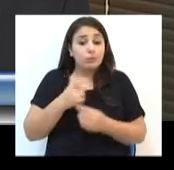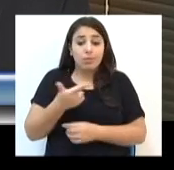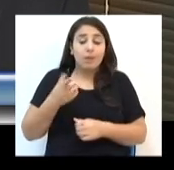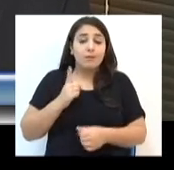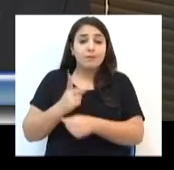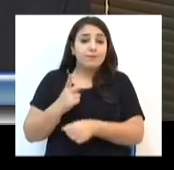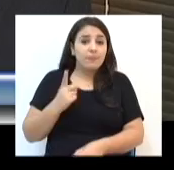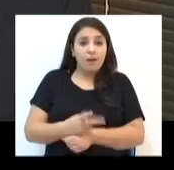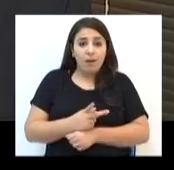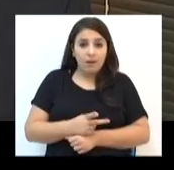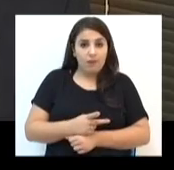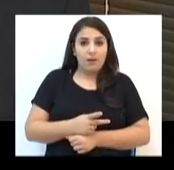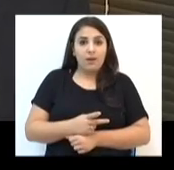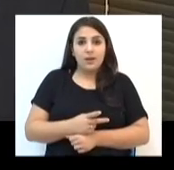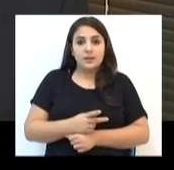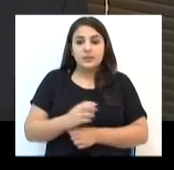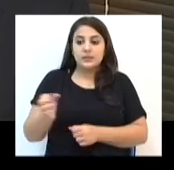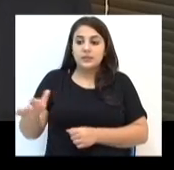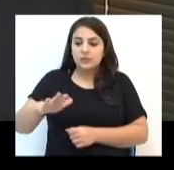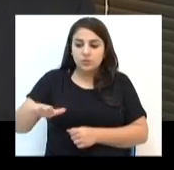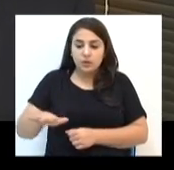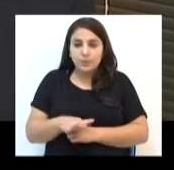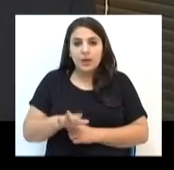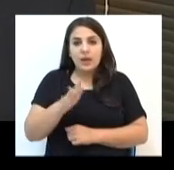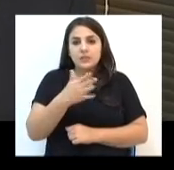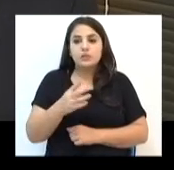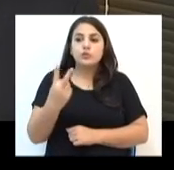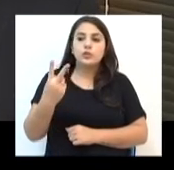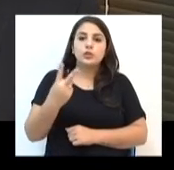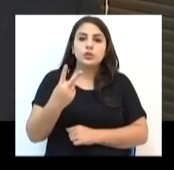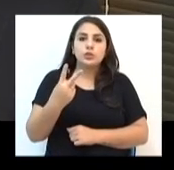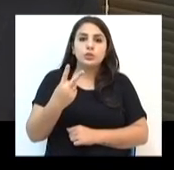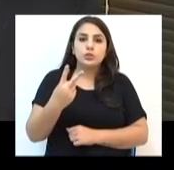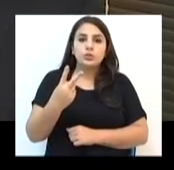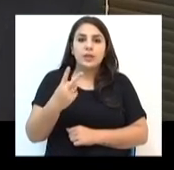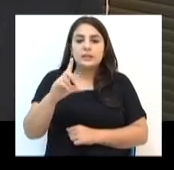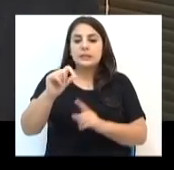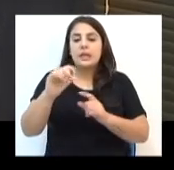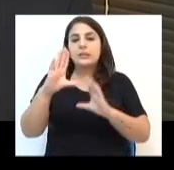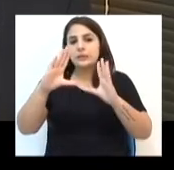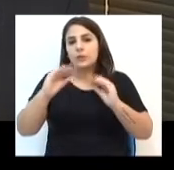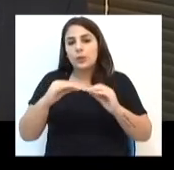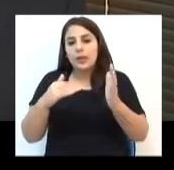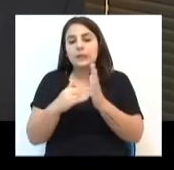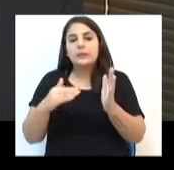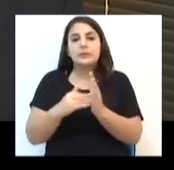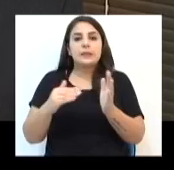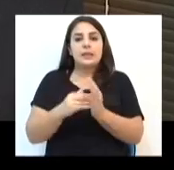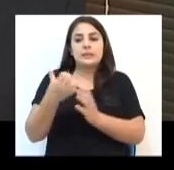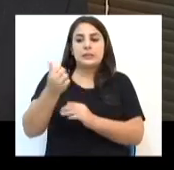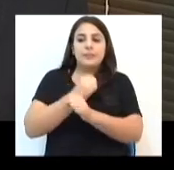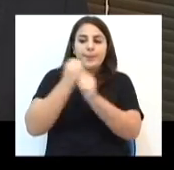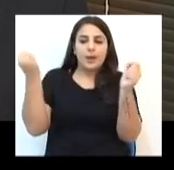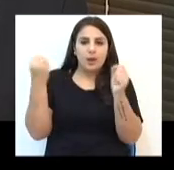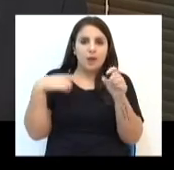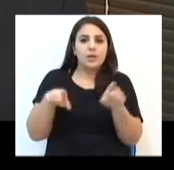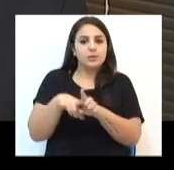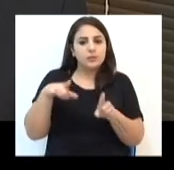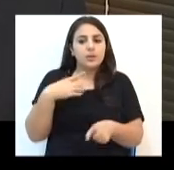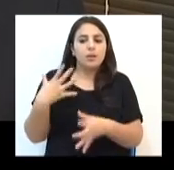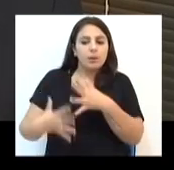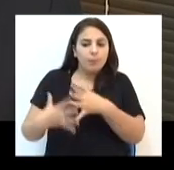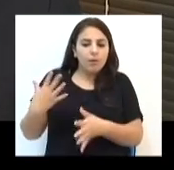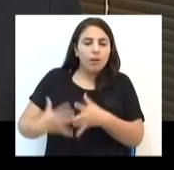têm vaga de estacionamento. E aí, partir das 22 horas até as 6 horas da manhã, esses moradores estão sendo prejudicados,